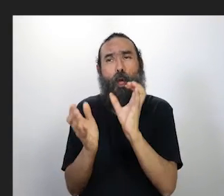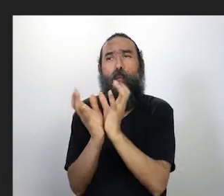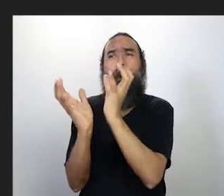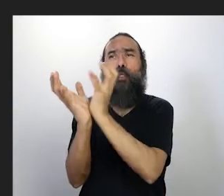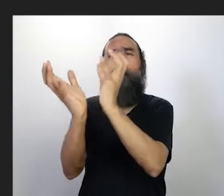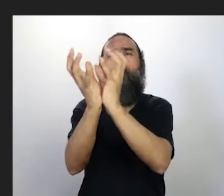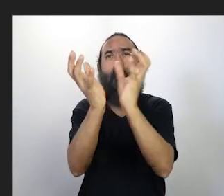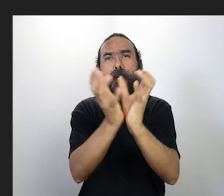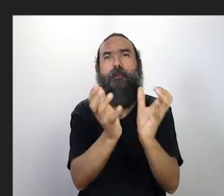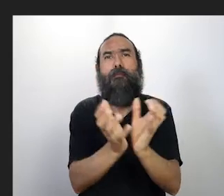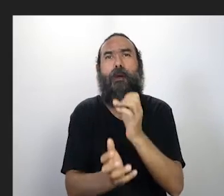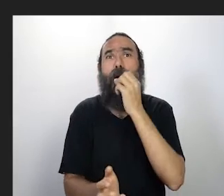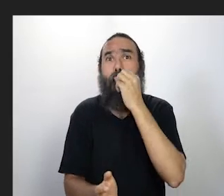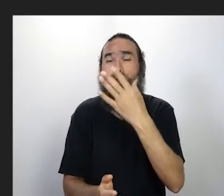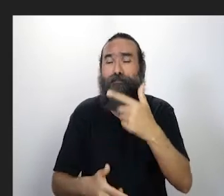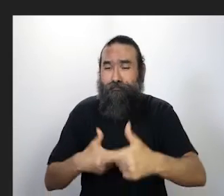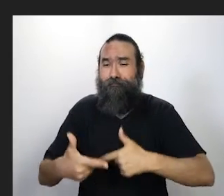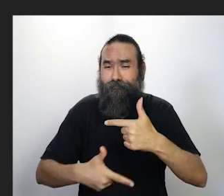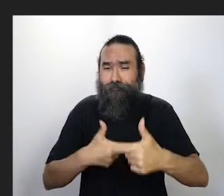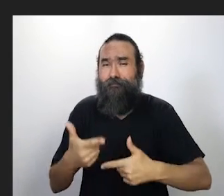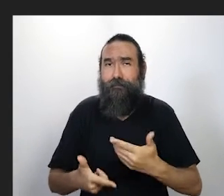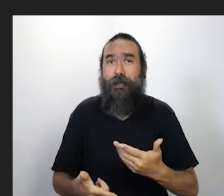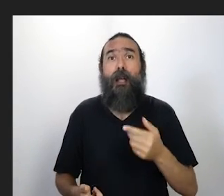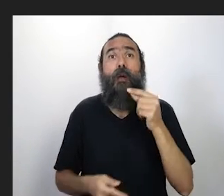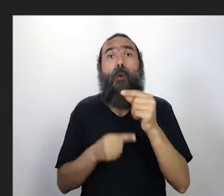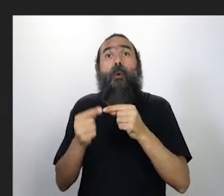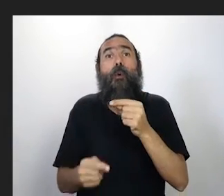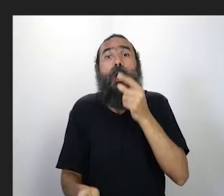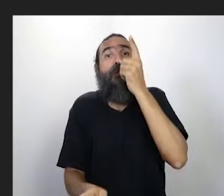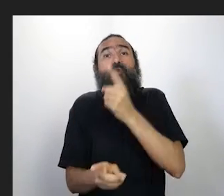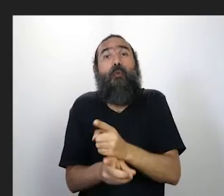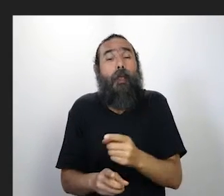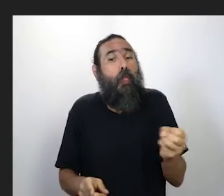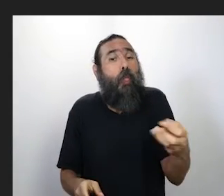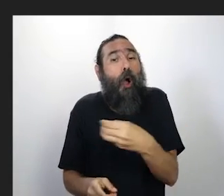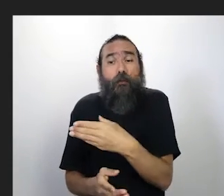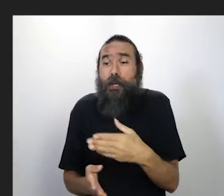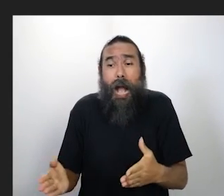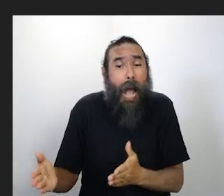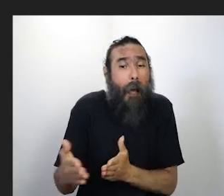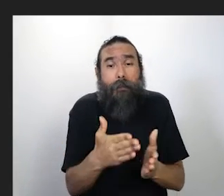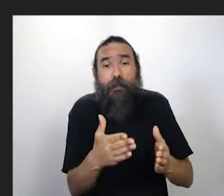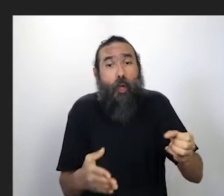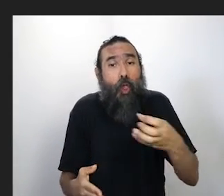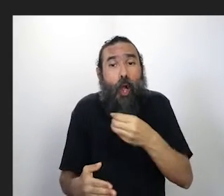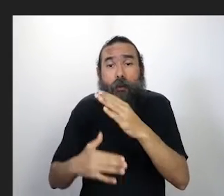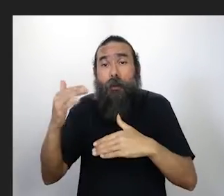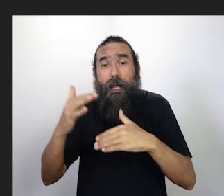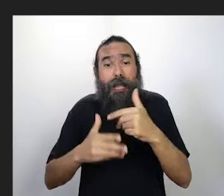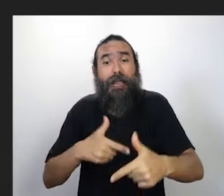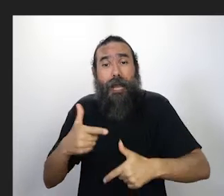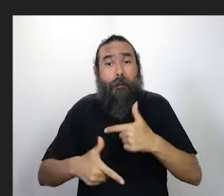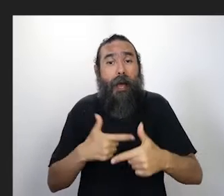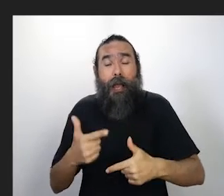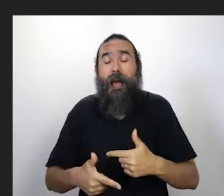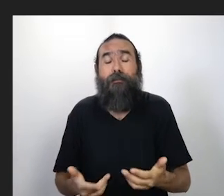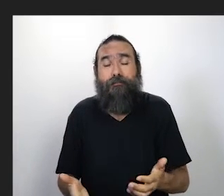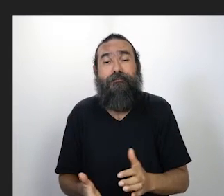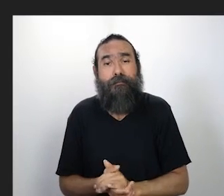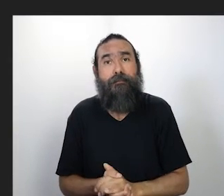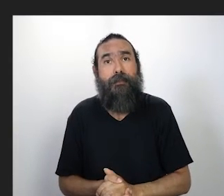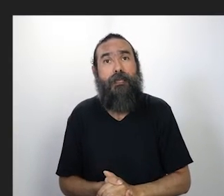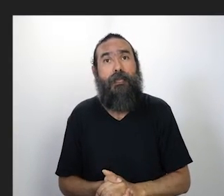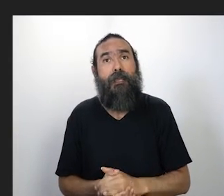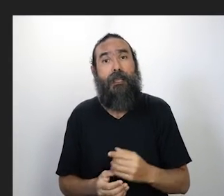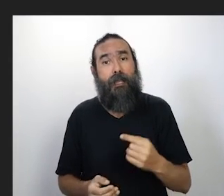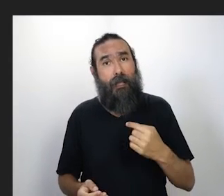né, como o André falou, a gente acaba descobrindo caminhos que a gente nunca ia descobrir antes, assim, eu comecei a ter alunos, assim, do Brasil